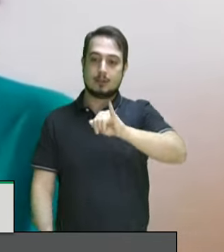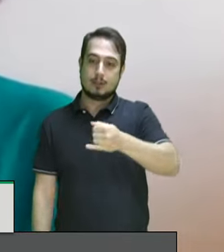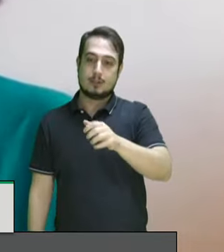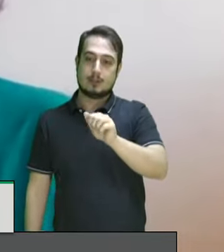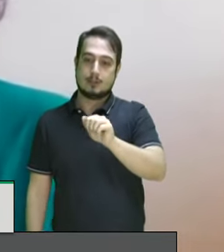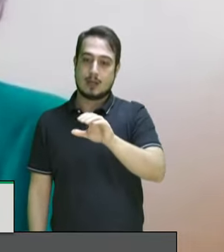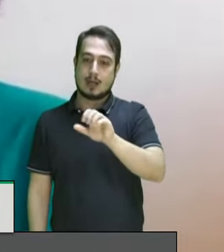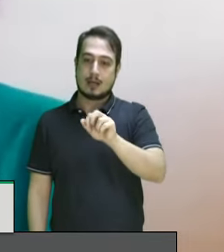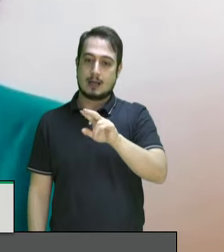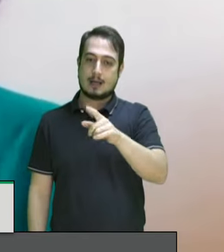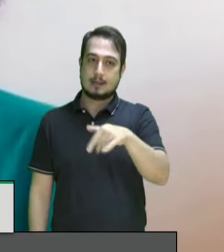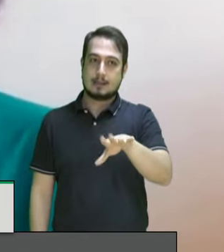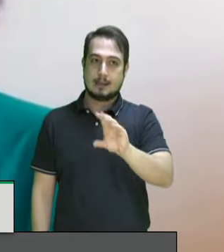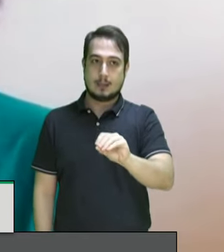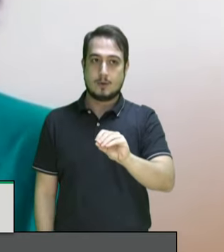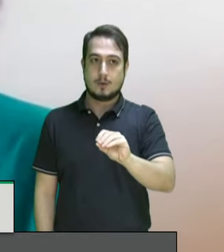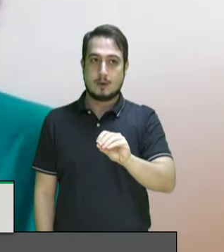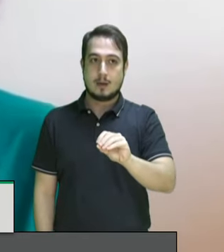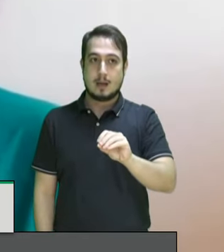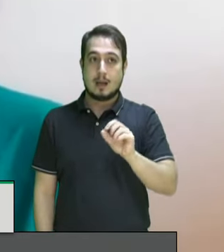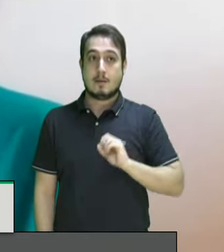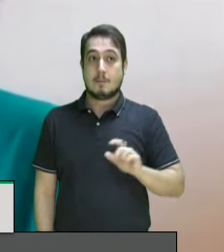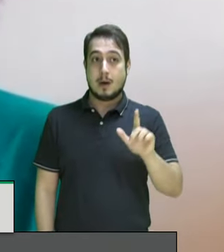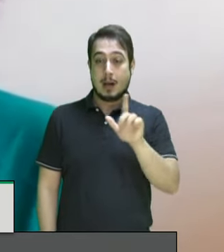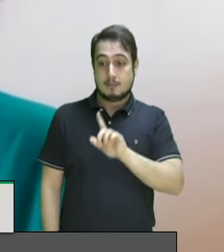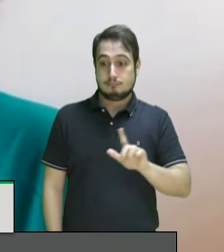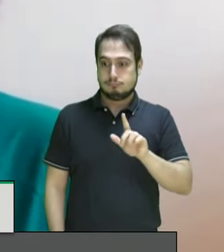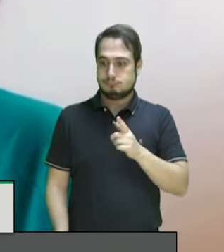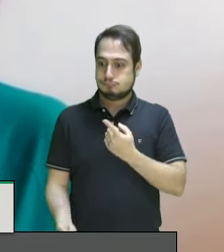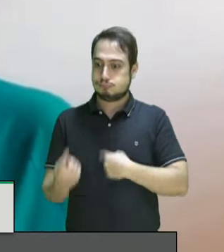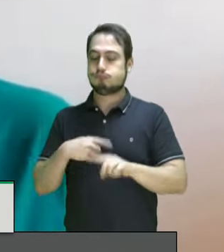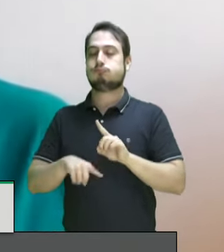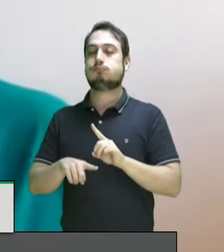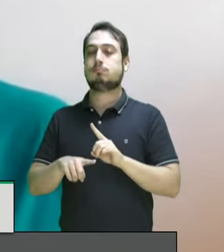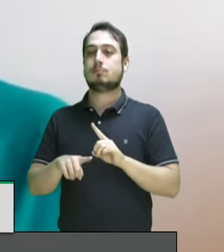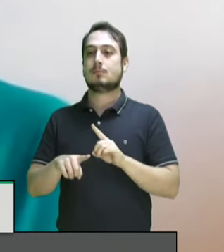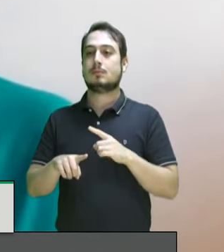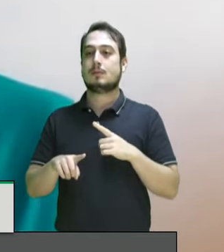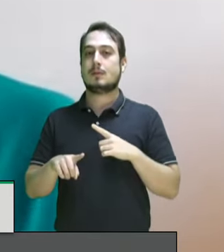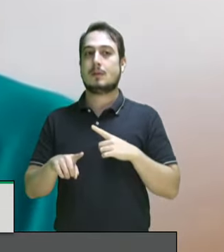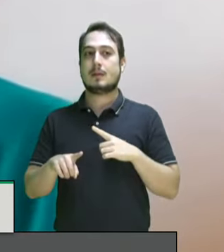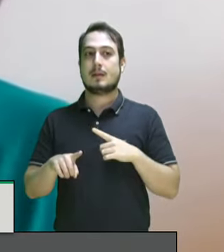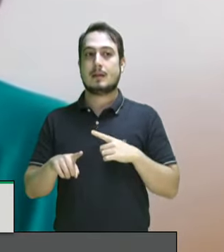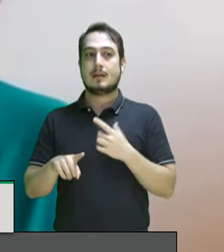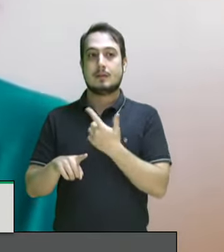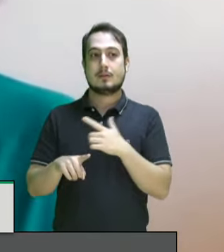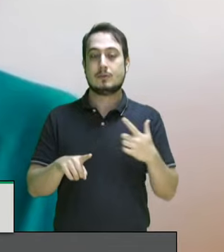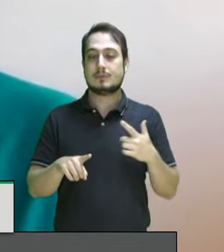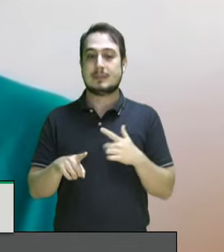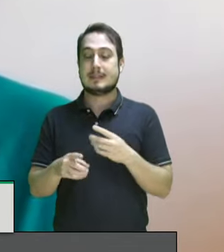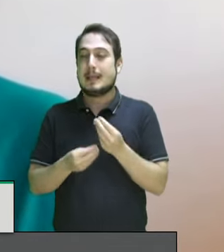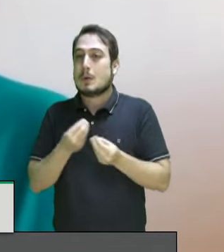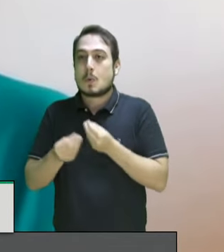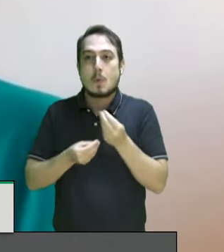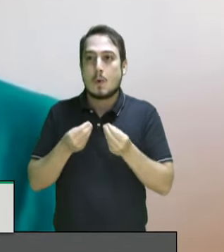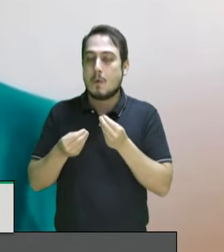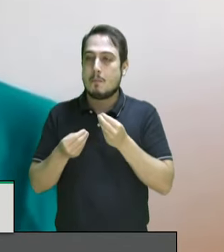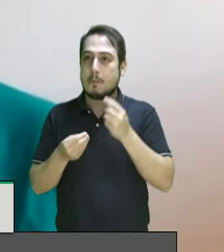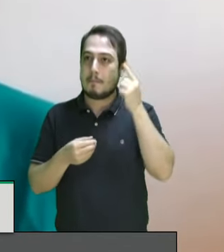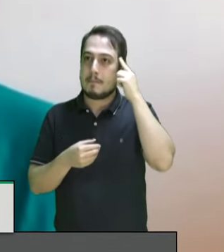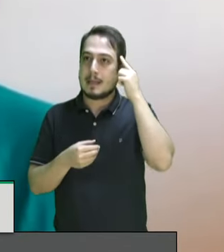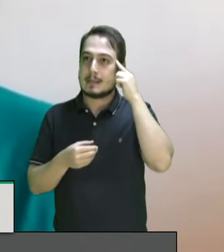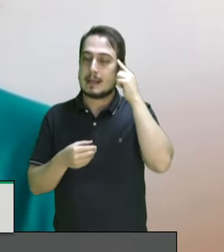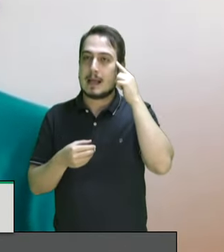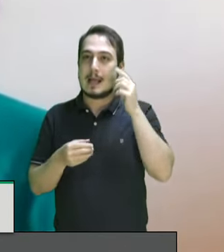ousadia da lógica fascista, uma ousadia, é um despudor, não tem enredo, não tem enredo, é